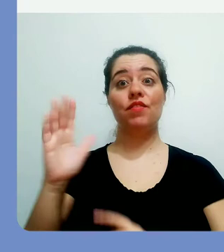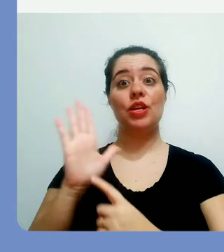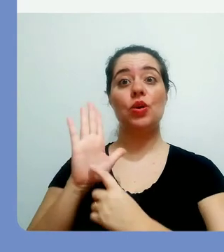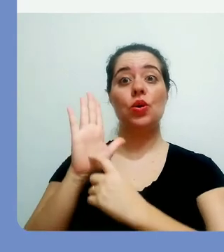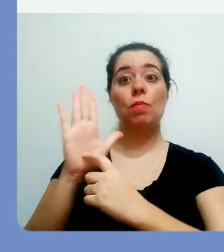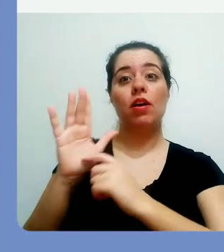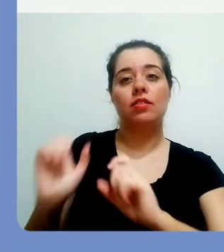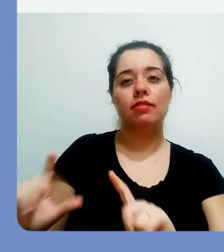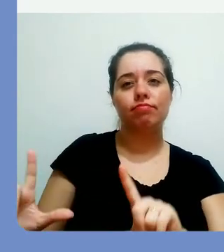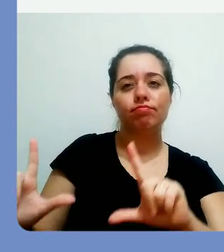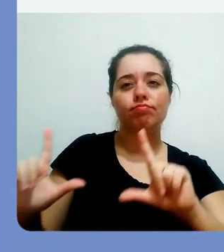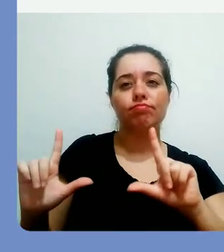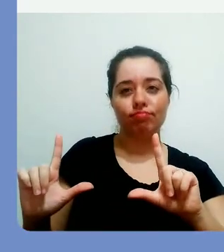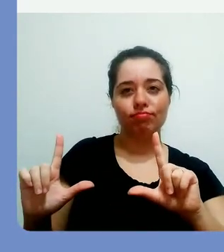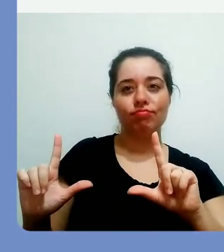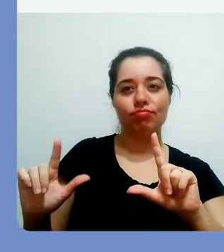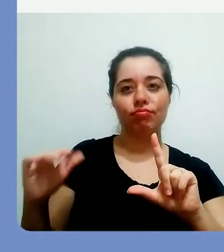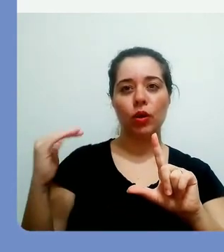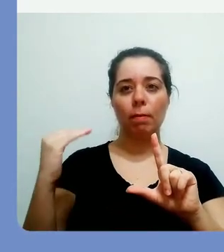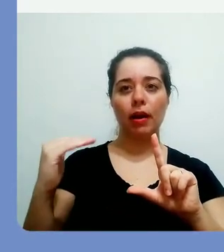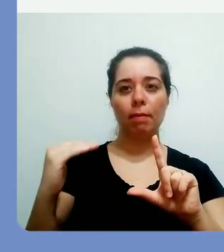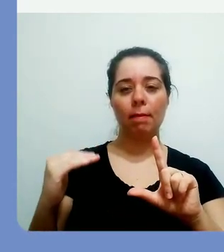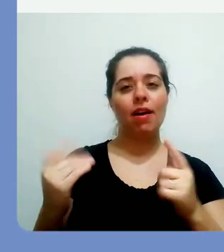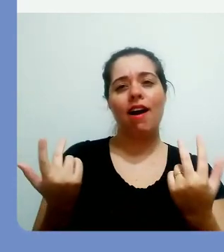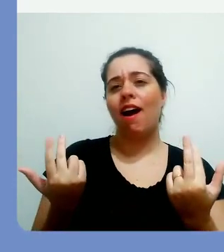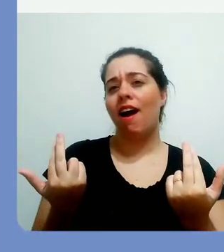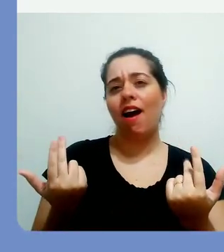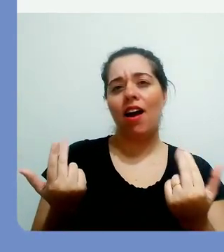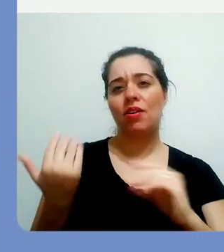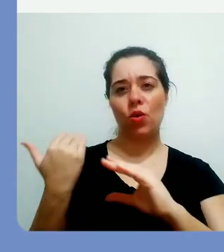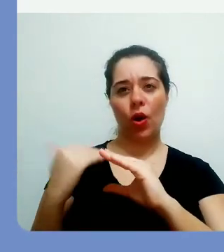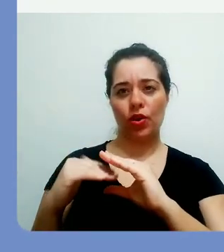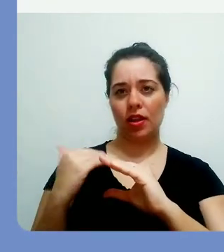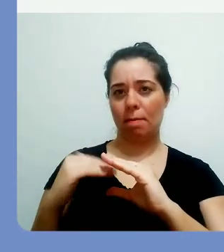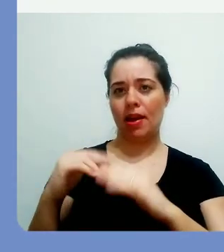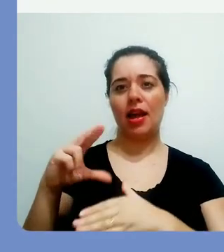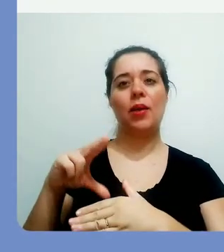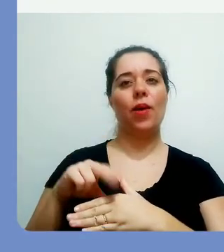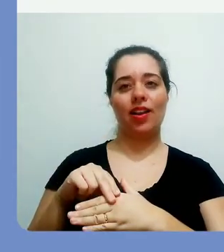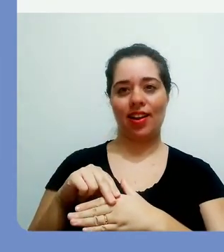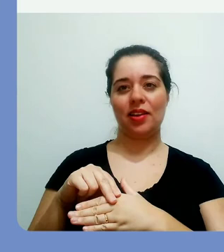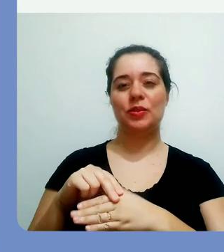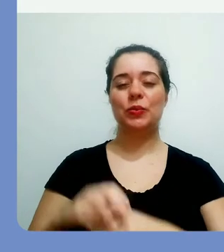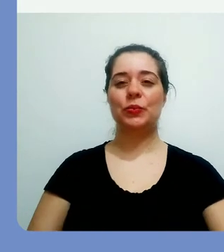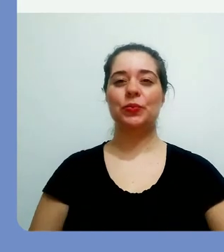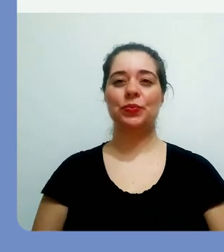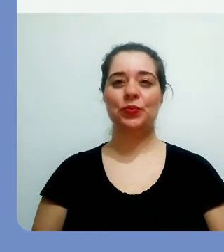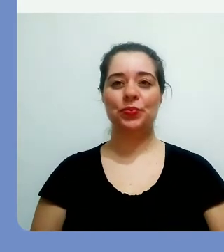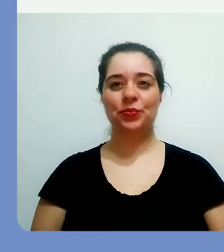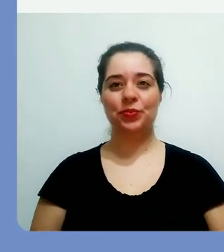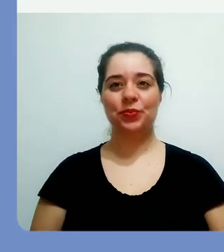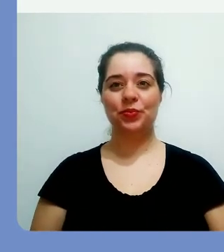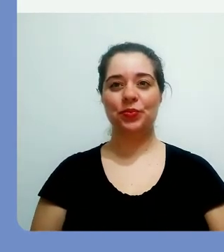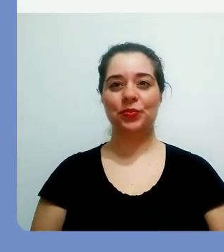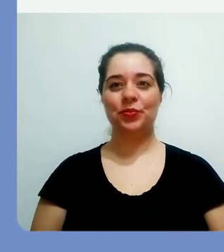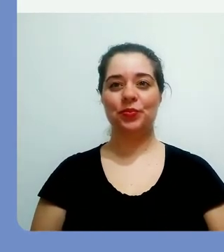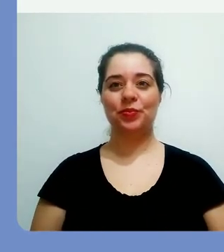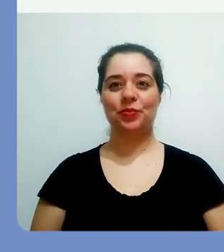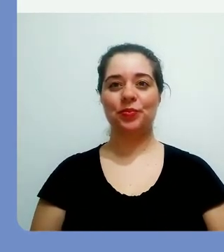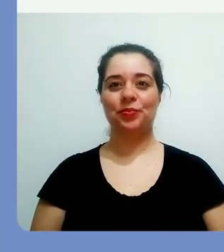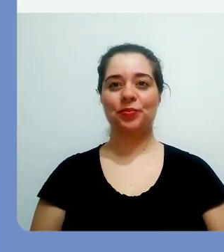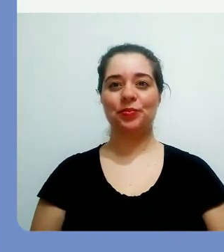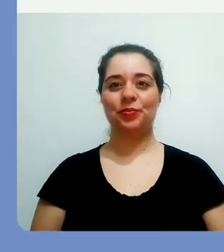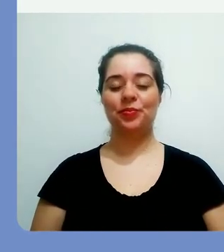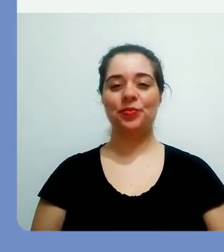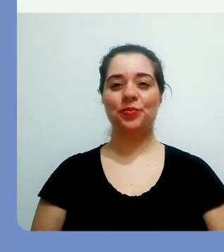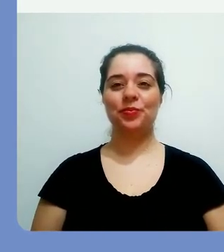E o envio vai ser mostrado na parte inferior esquerda, exatamente como a gente faz no anexo ao e-mail ou envio